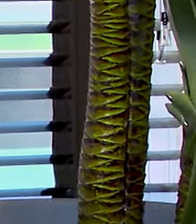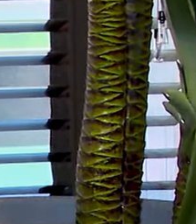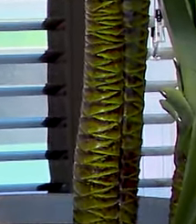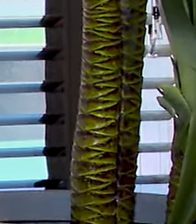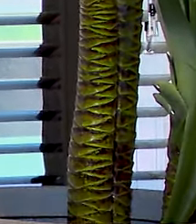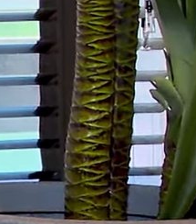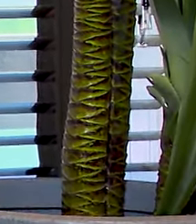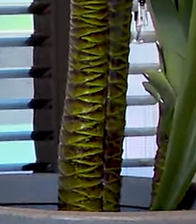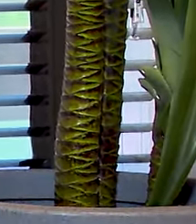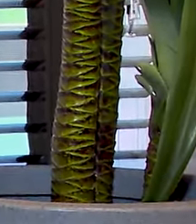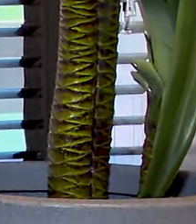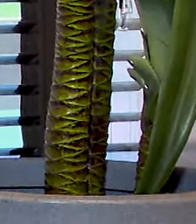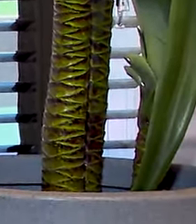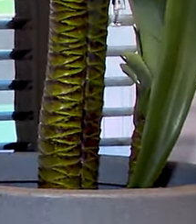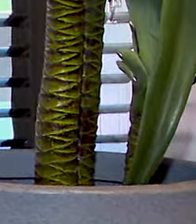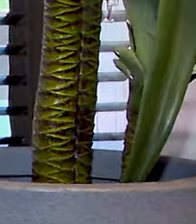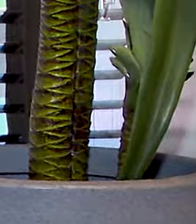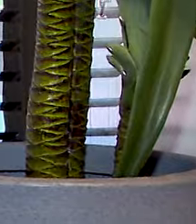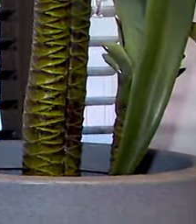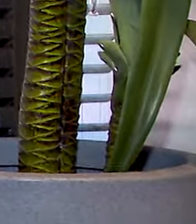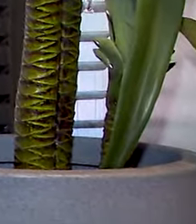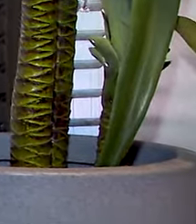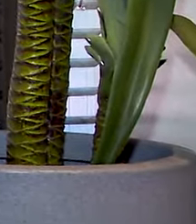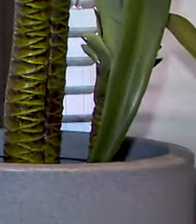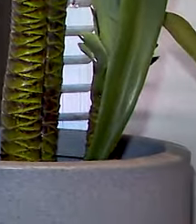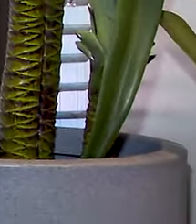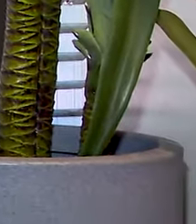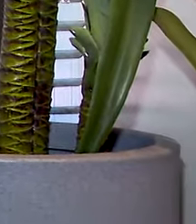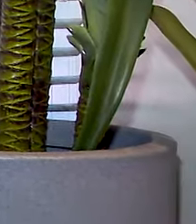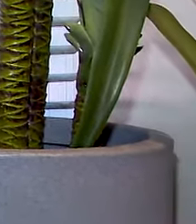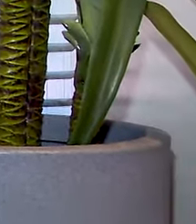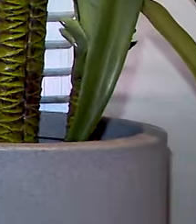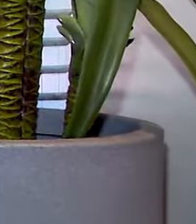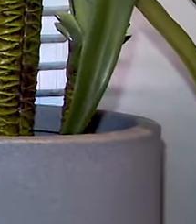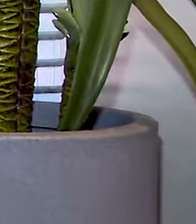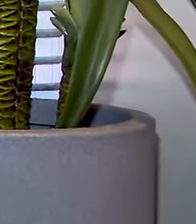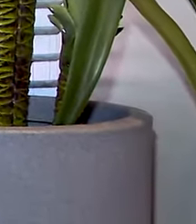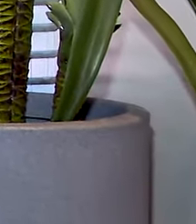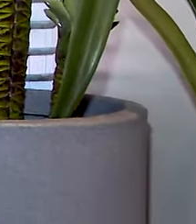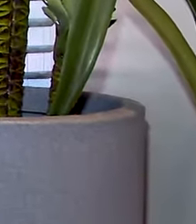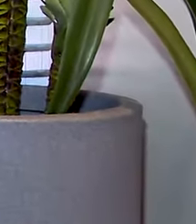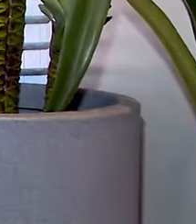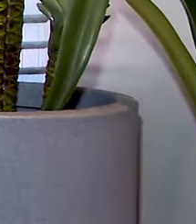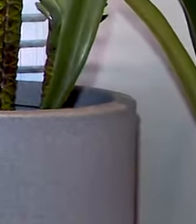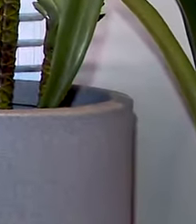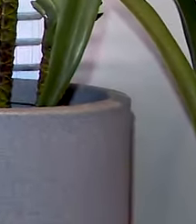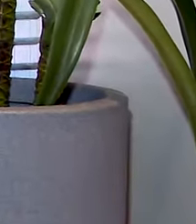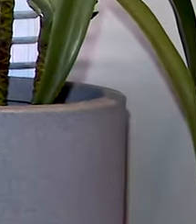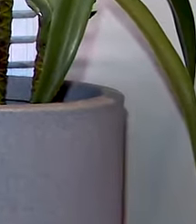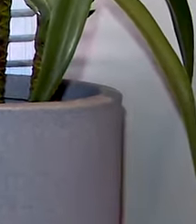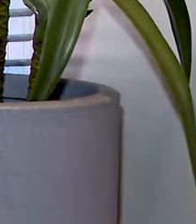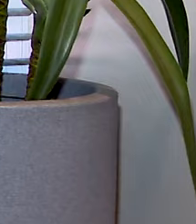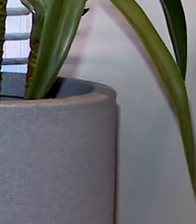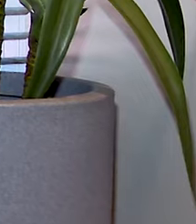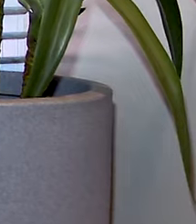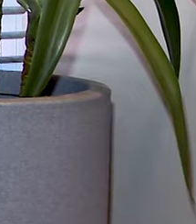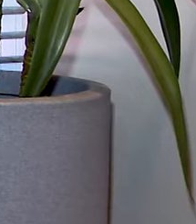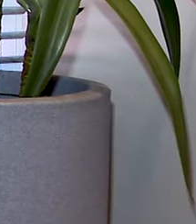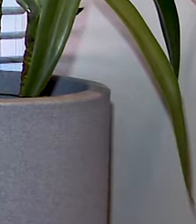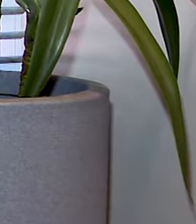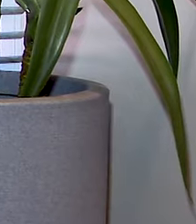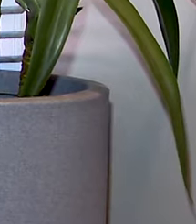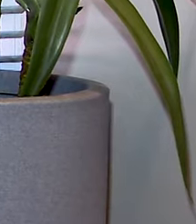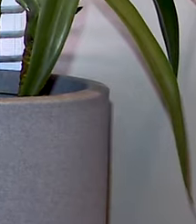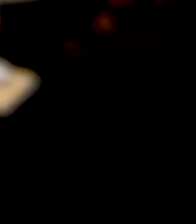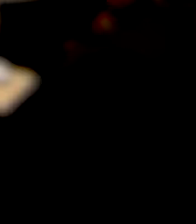que pode ser adotado inclusive pode ser iniciado inclusive nos PROCONs das cidades Você tem a fase inicial que é a fase de